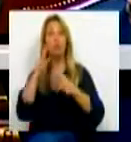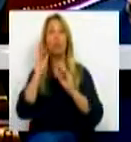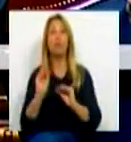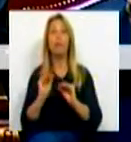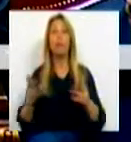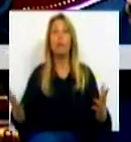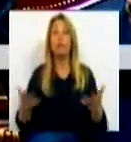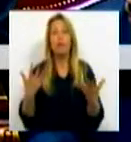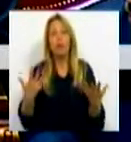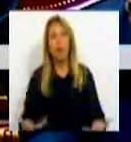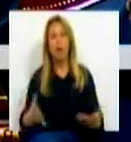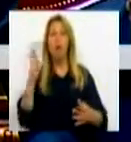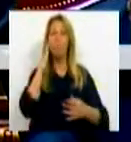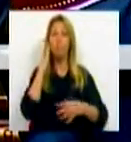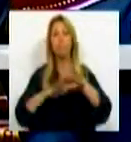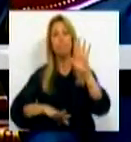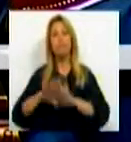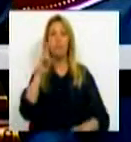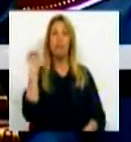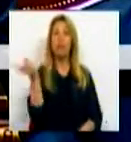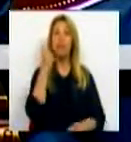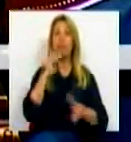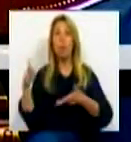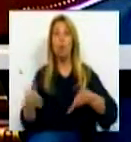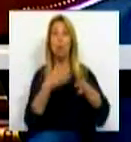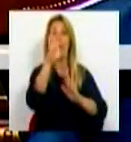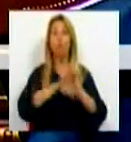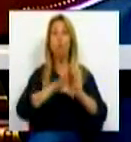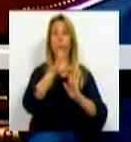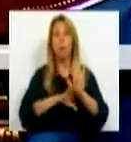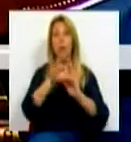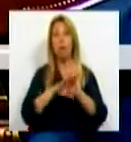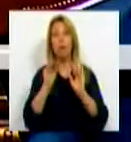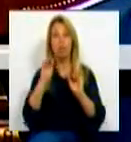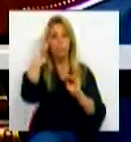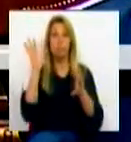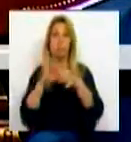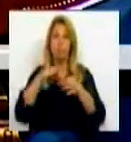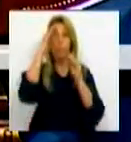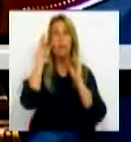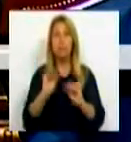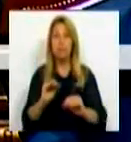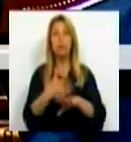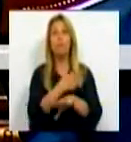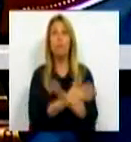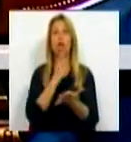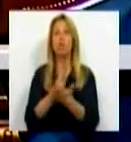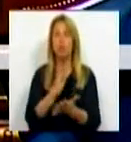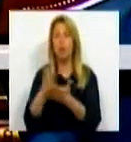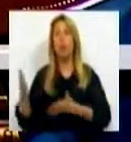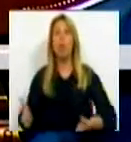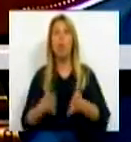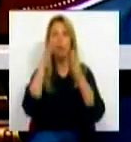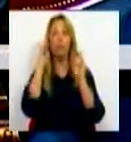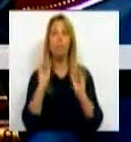a produzir, neste momento, a revisão das orientações curriculares para o ensino pré-escolar, a produção de orientações pedagógicas para as